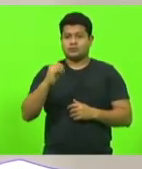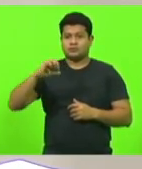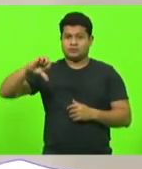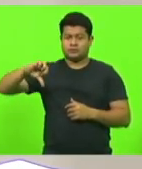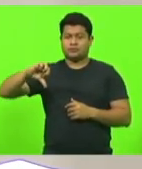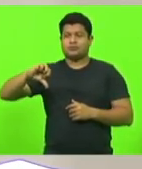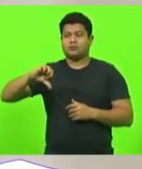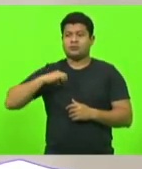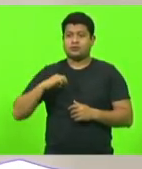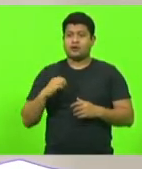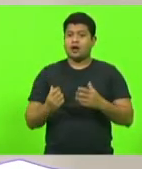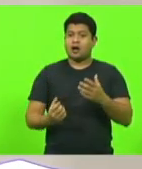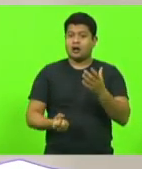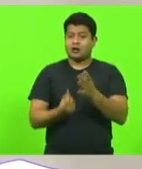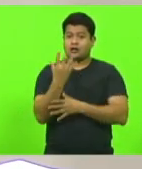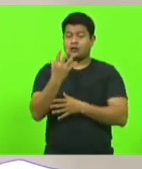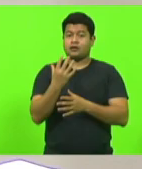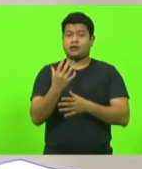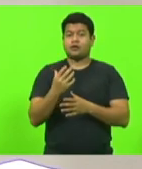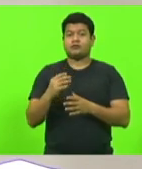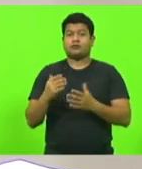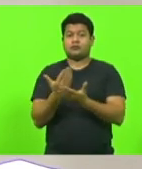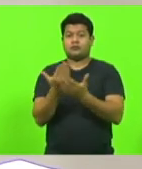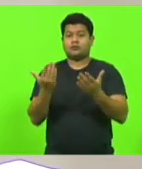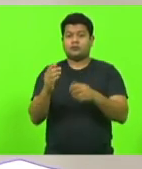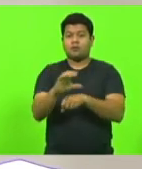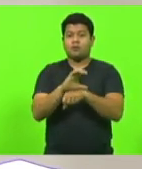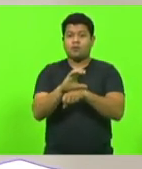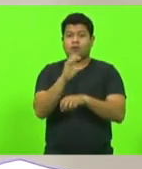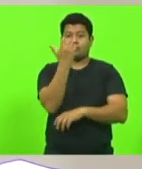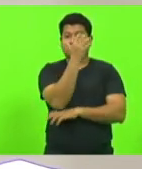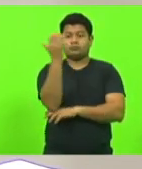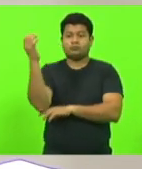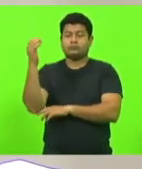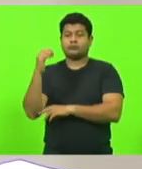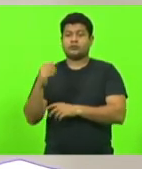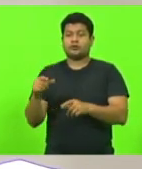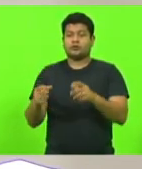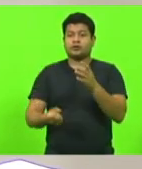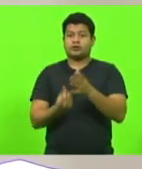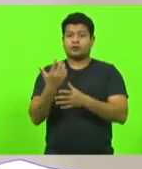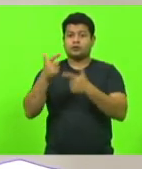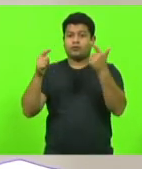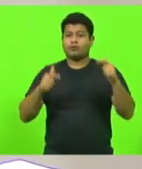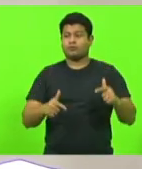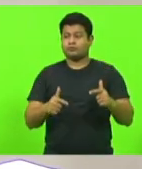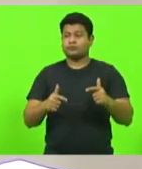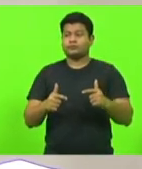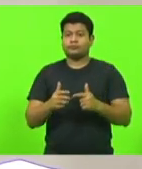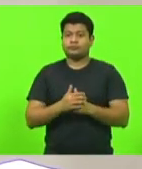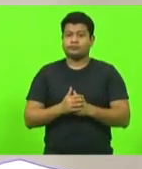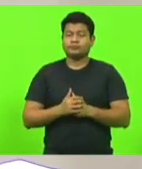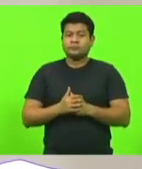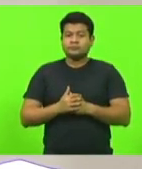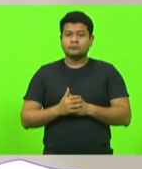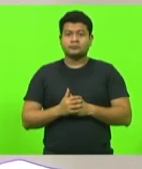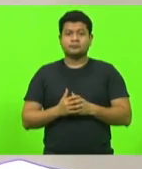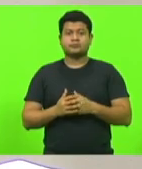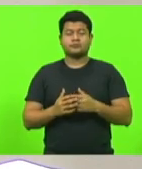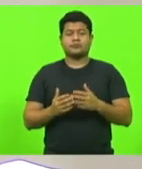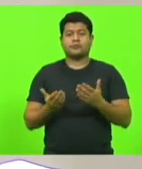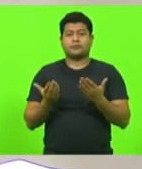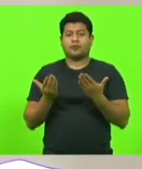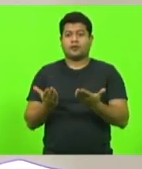Meio Ambiente e estabelece outras providências para autorizar excepcionalmente a remoção